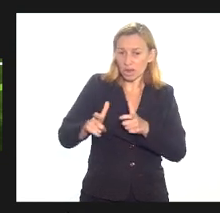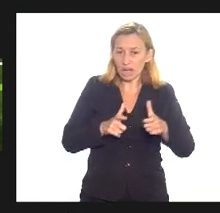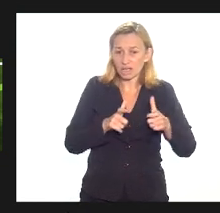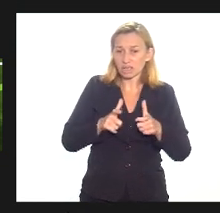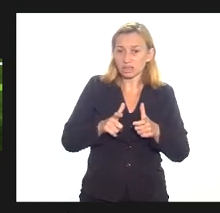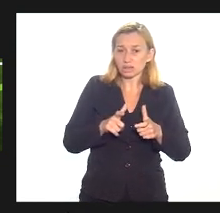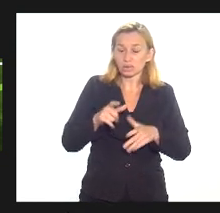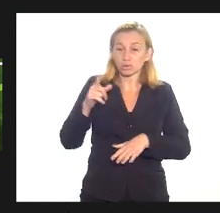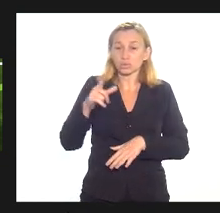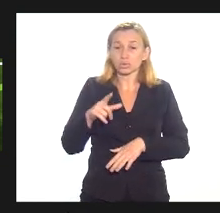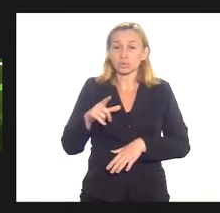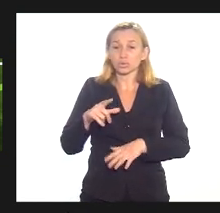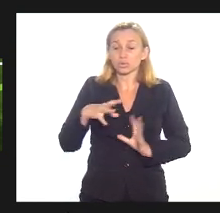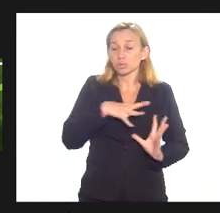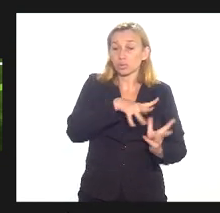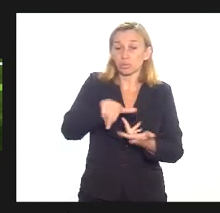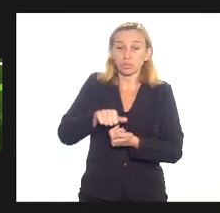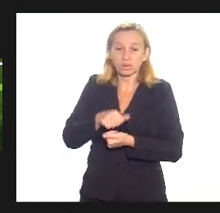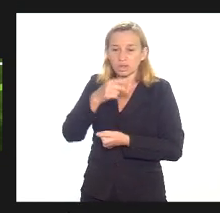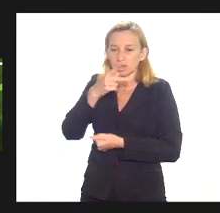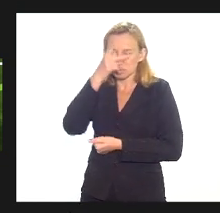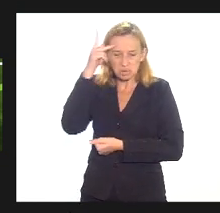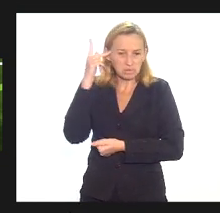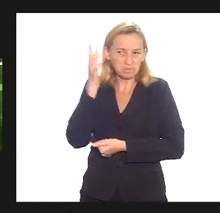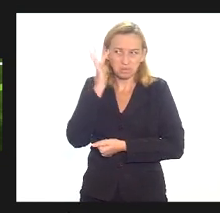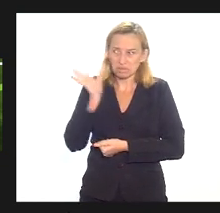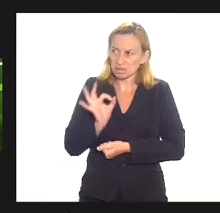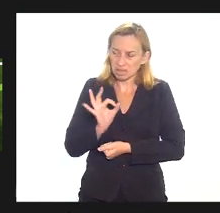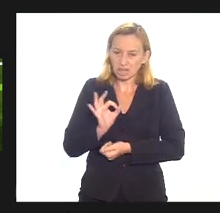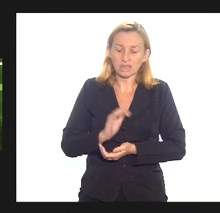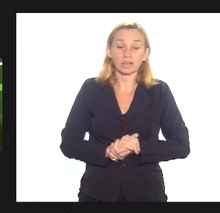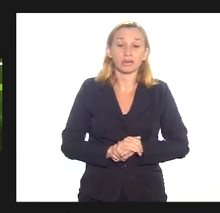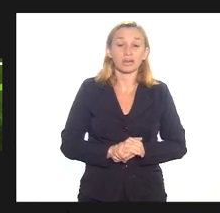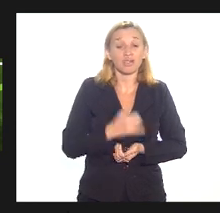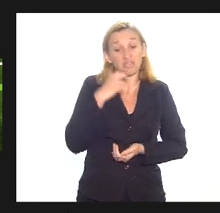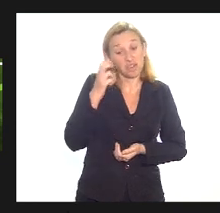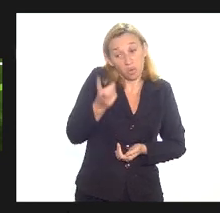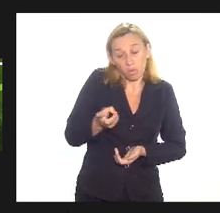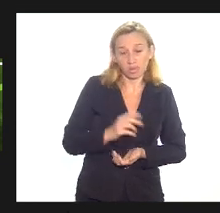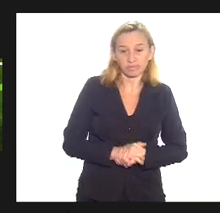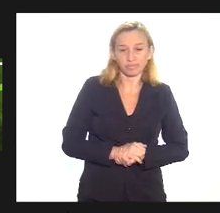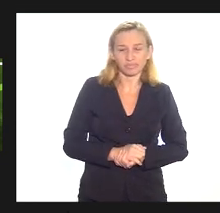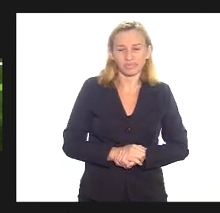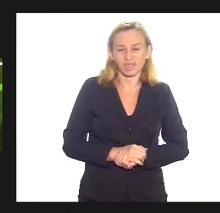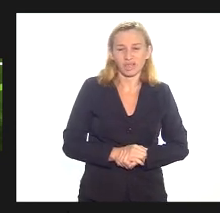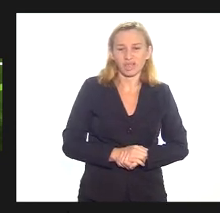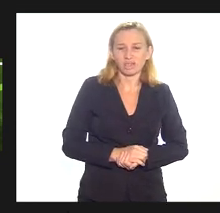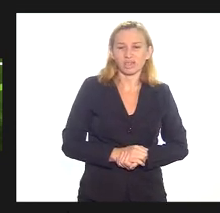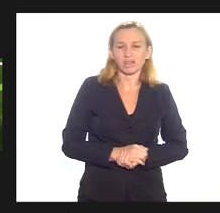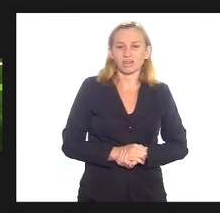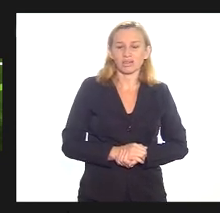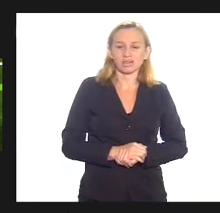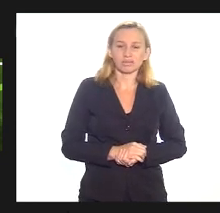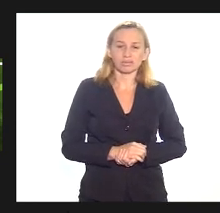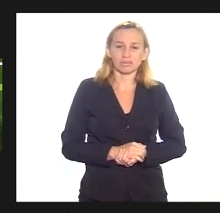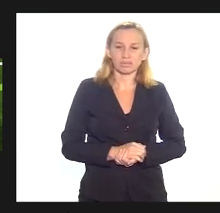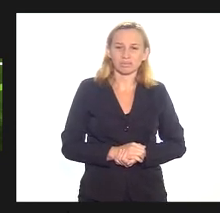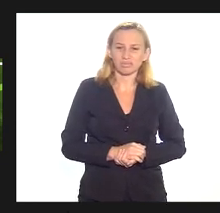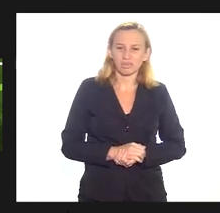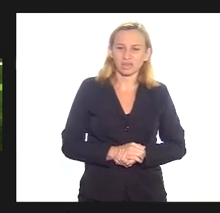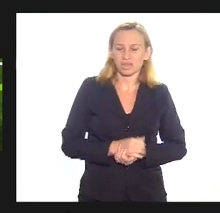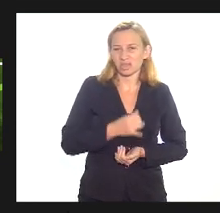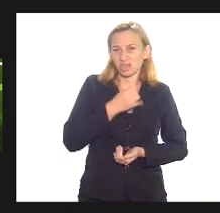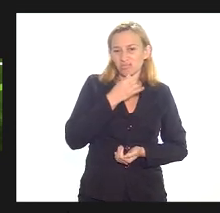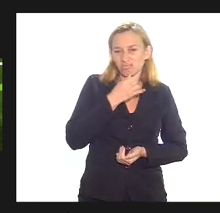a água sai de Novo Iguaçu e Novo Iguaçu não tem água mas tudo bem aquilo é uma vergonha cabide de emprego desgramado entendeu aquilo é uma